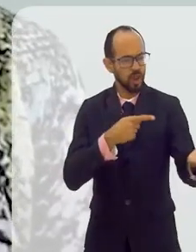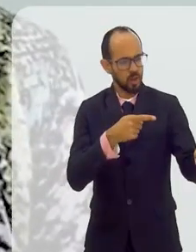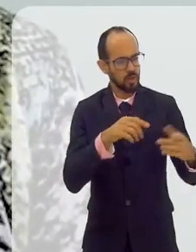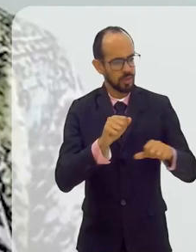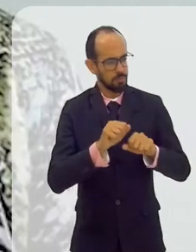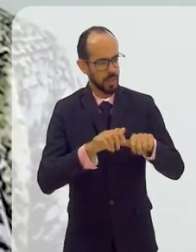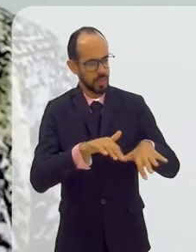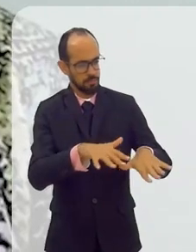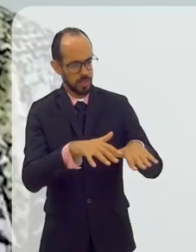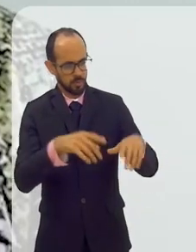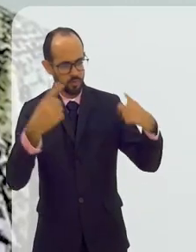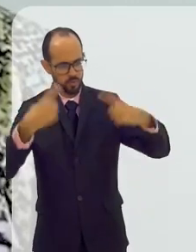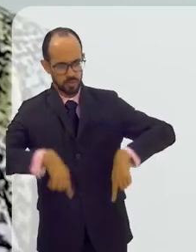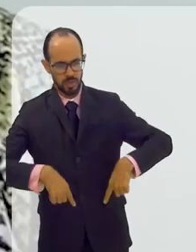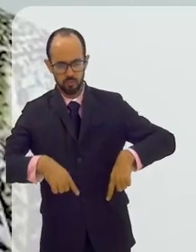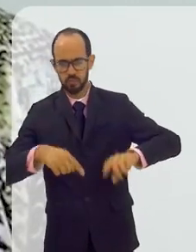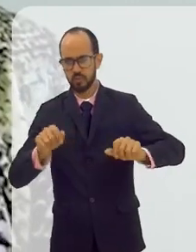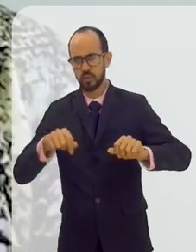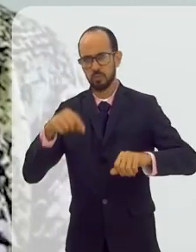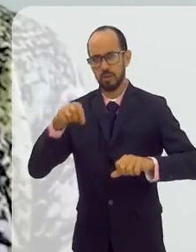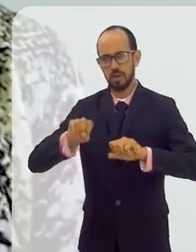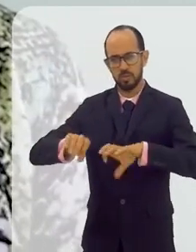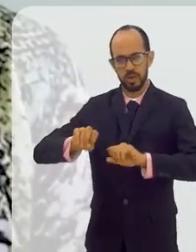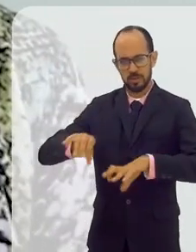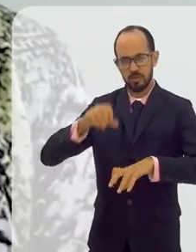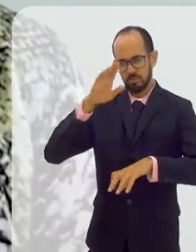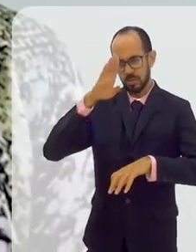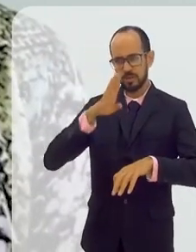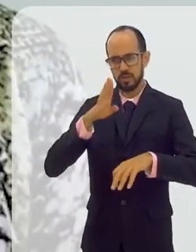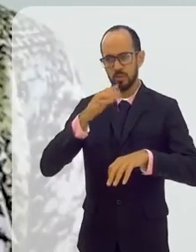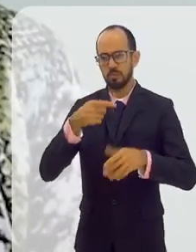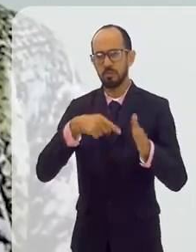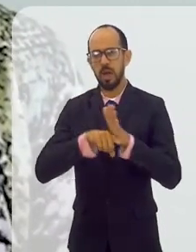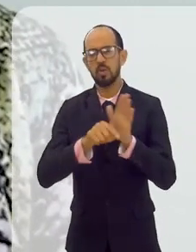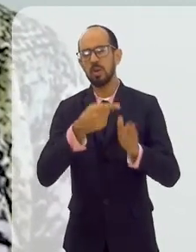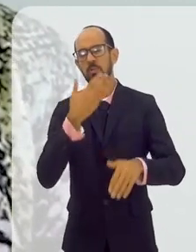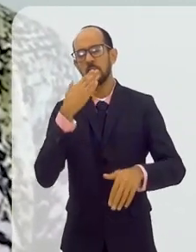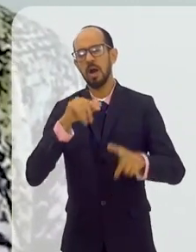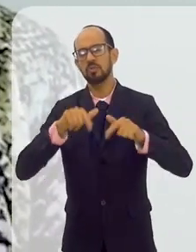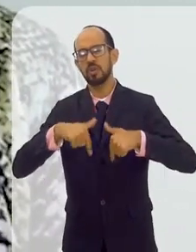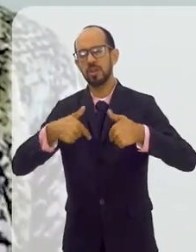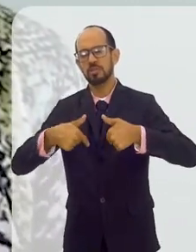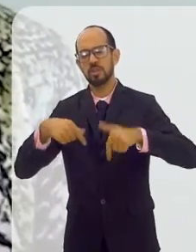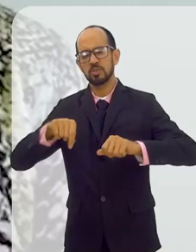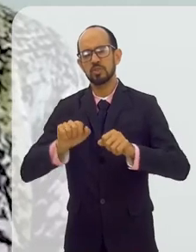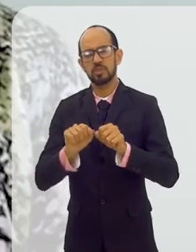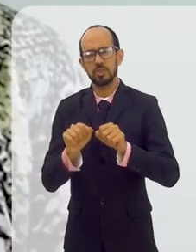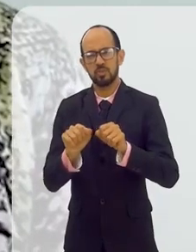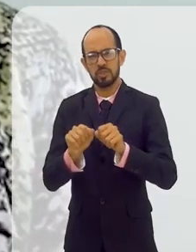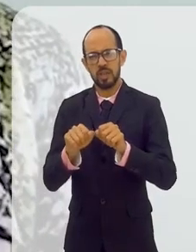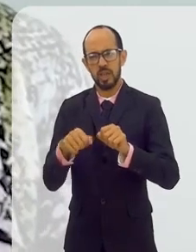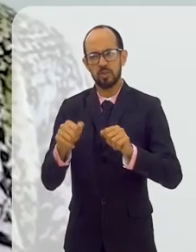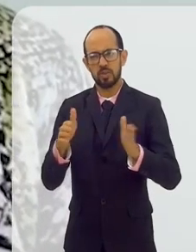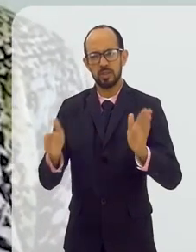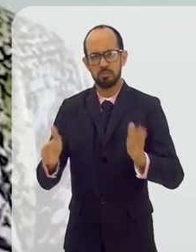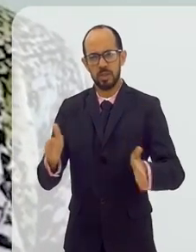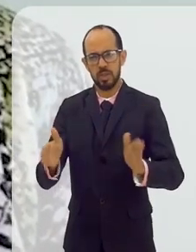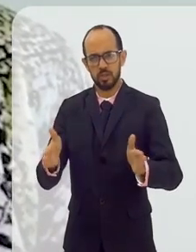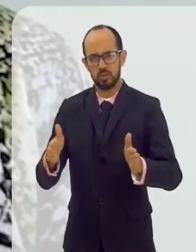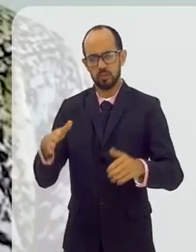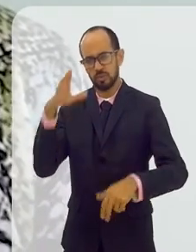um grande desafio para a educação no Brasil. Quais foram as ações empreendidas nesse período e os